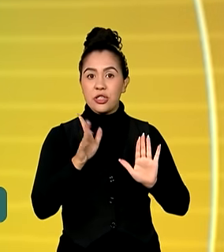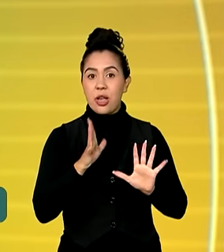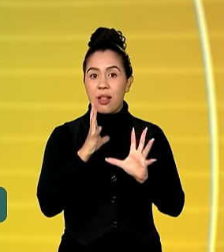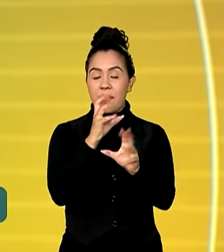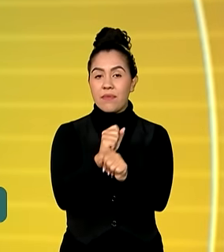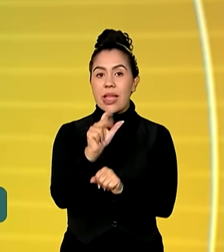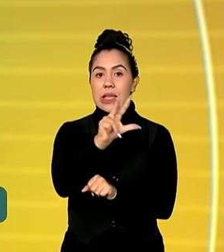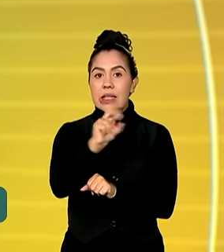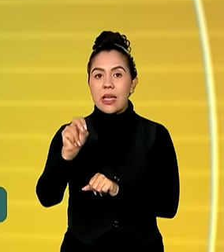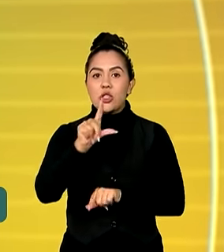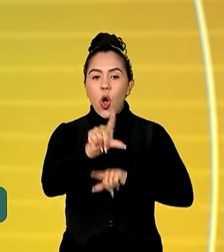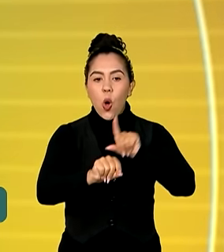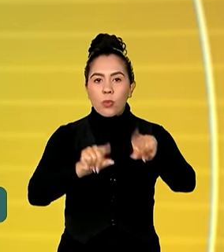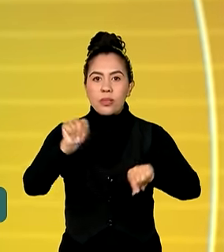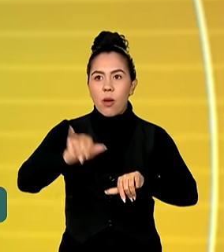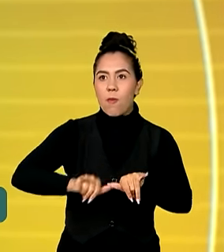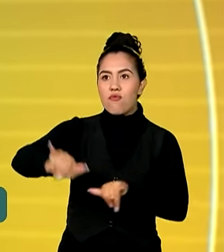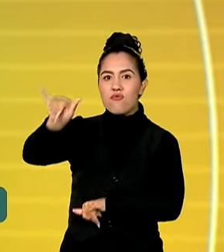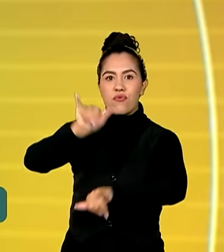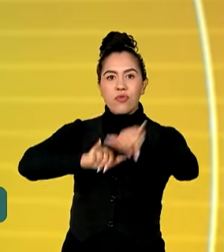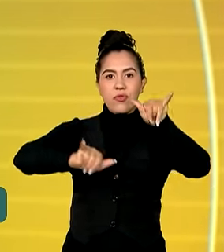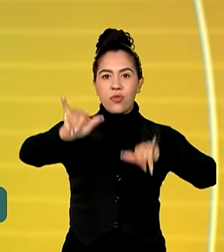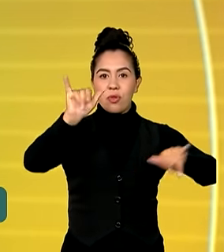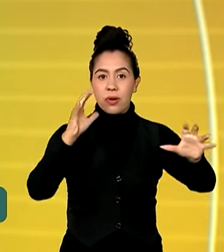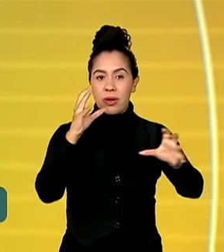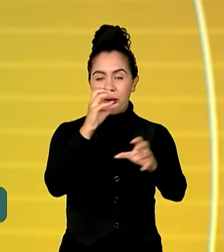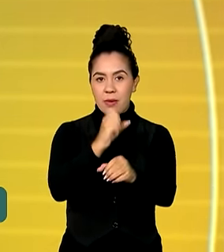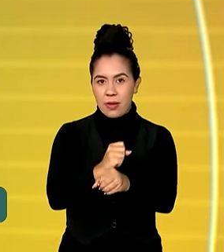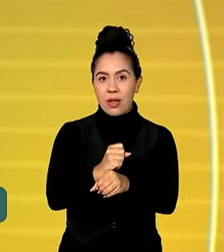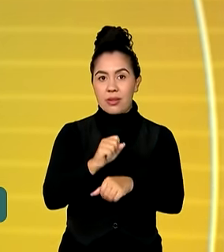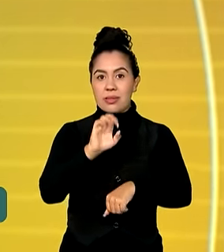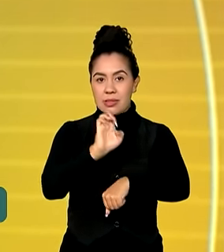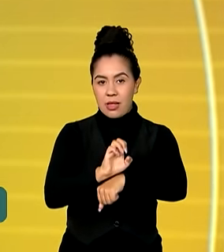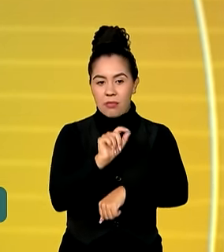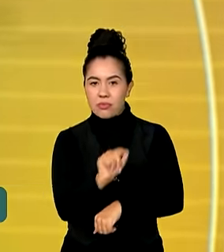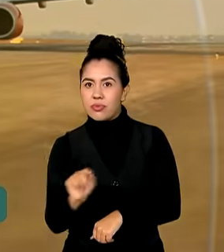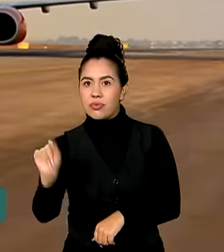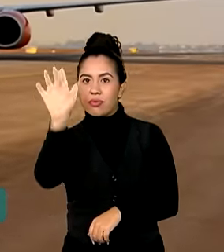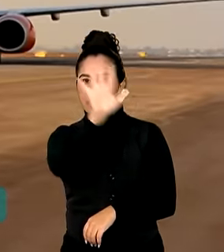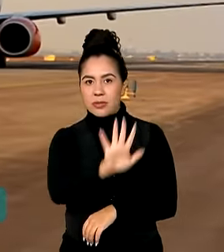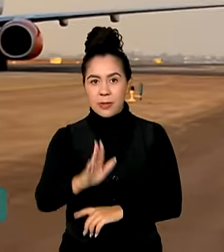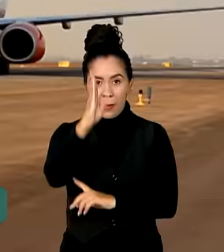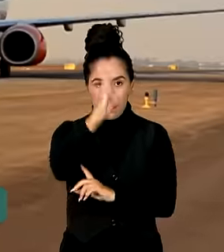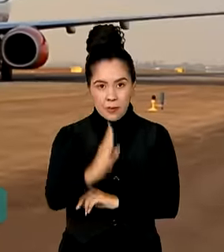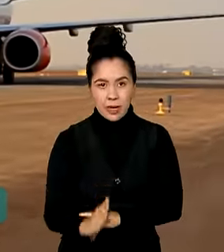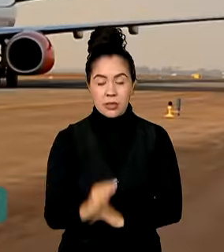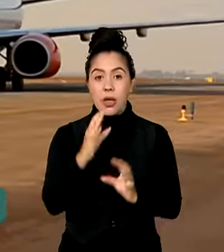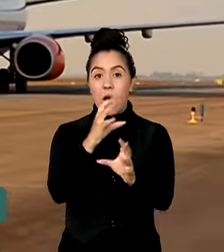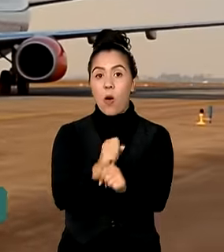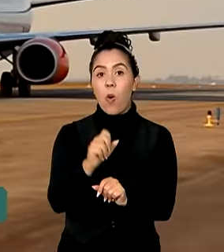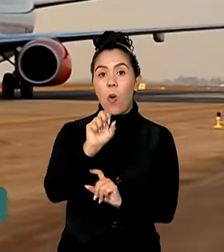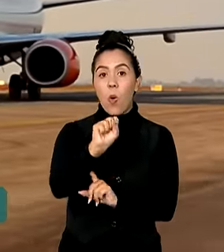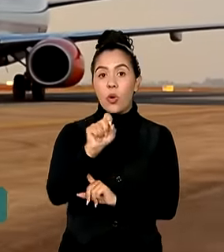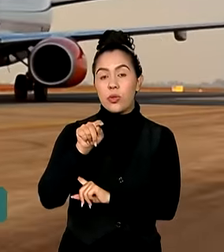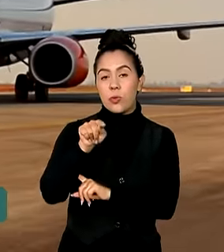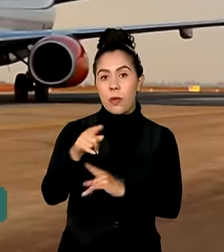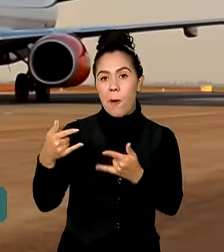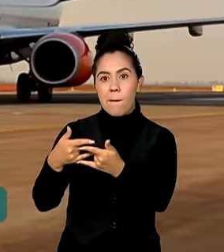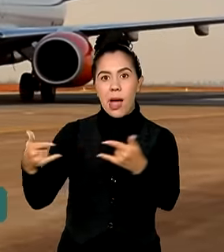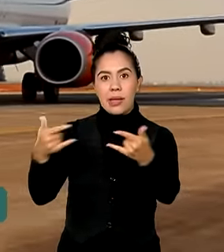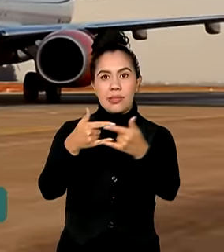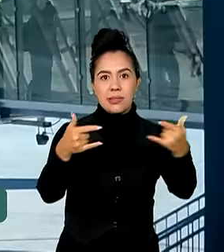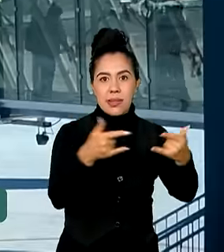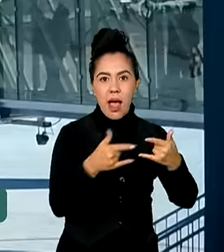de trechos vendidos para mais de 60 cidades brasileiras. Foram emitidas cerca de 8 mil passagens